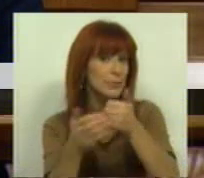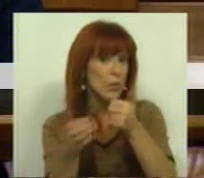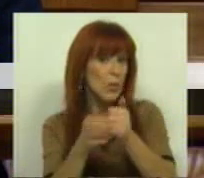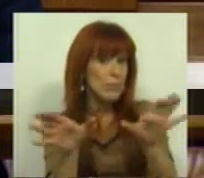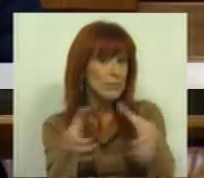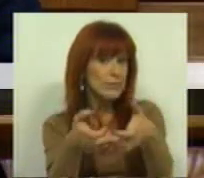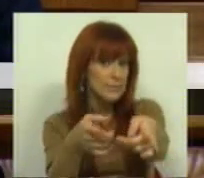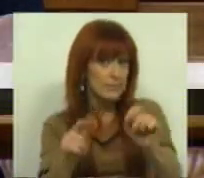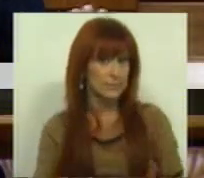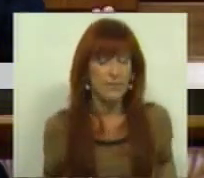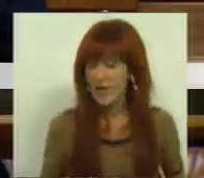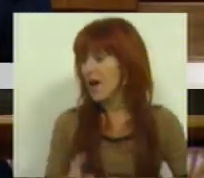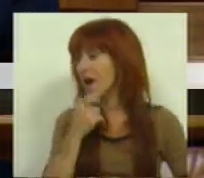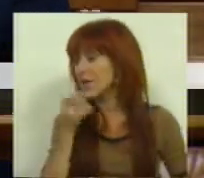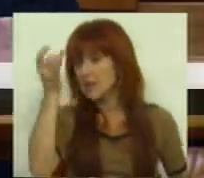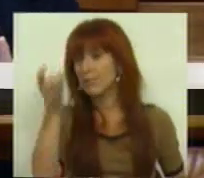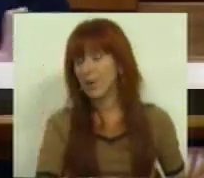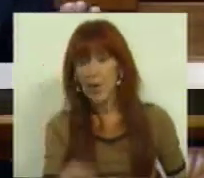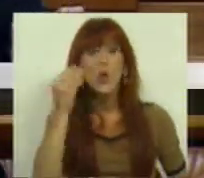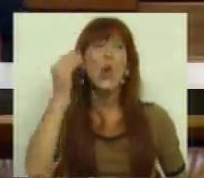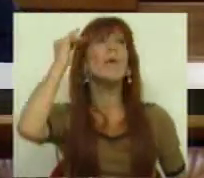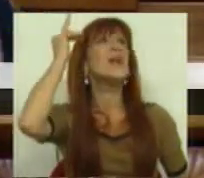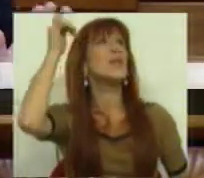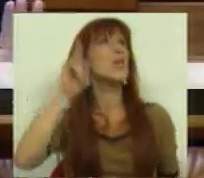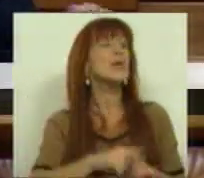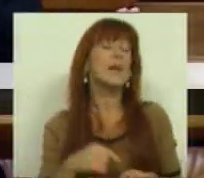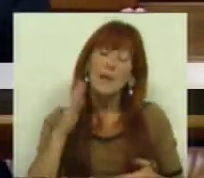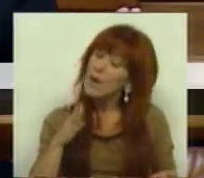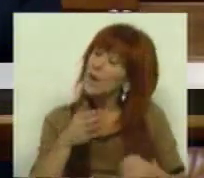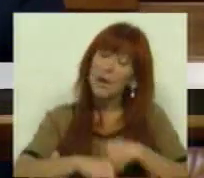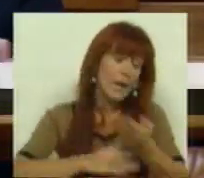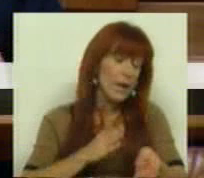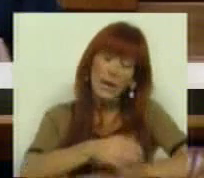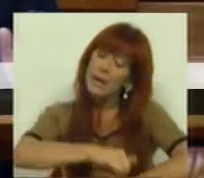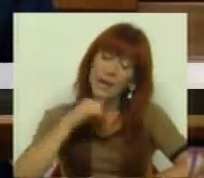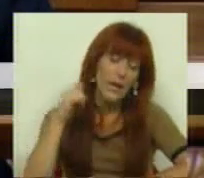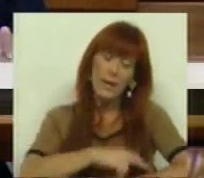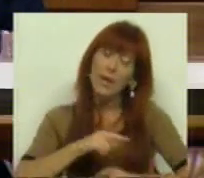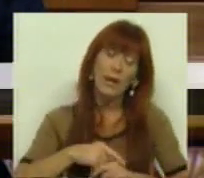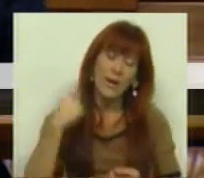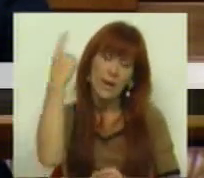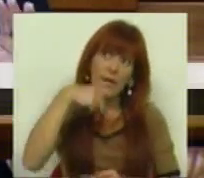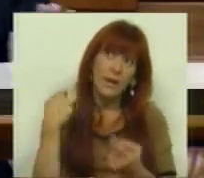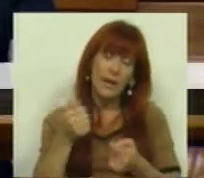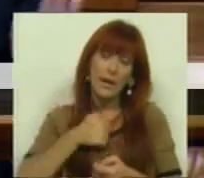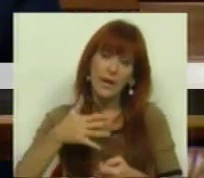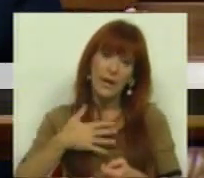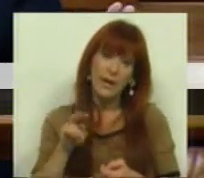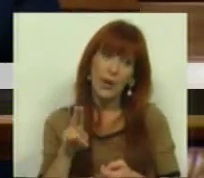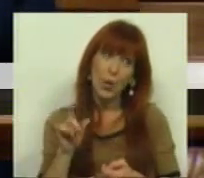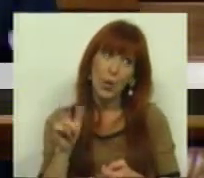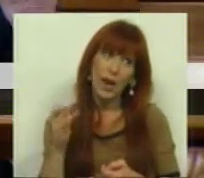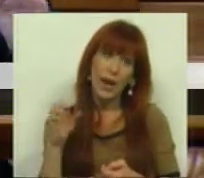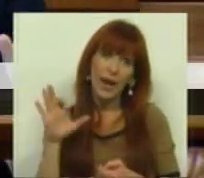idosos. Só superado pela teoria do aguenta-aguenta, protagonizada pelo banqueiro Fernando